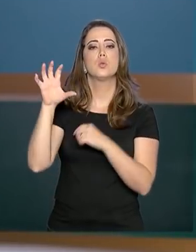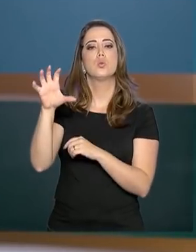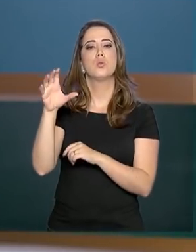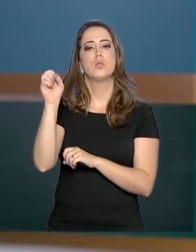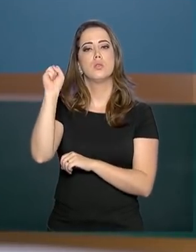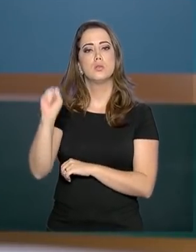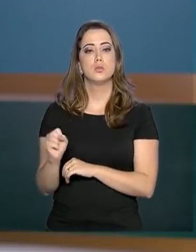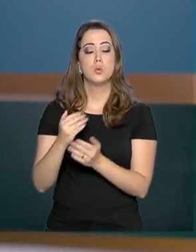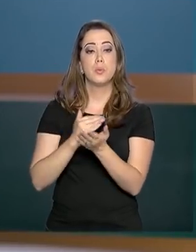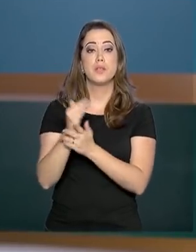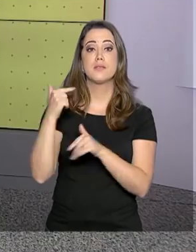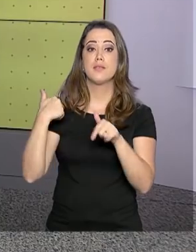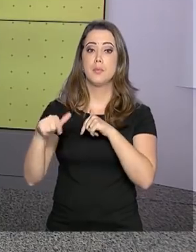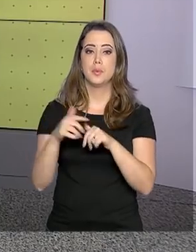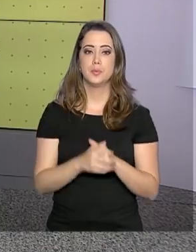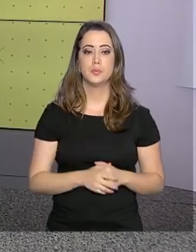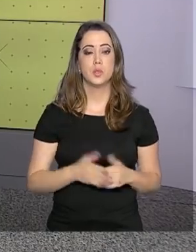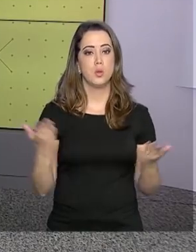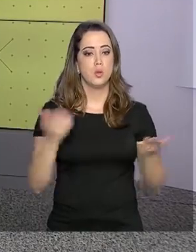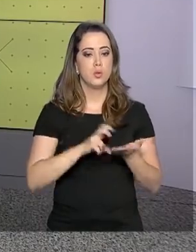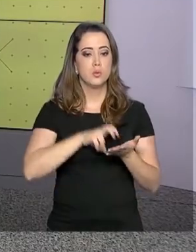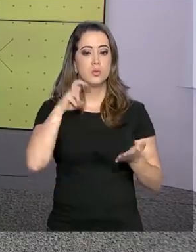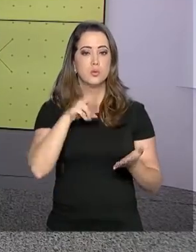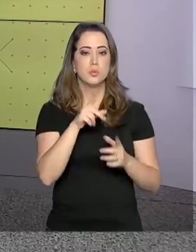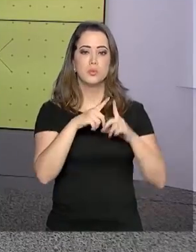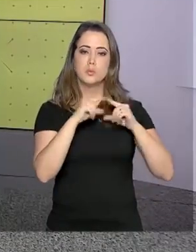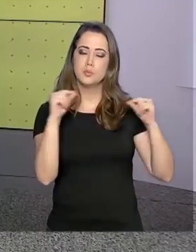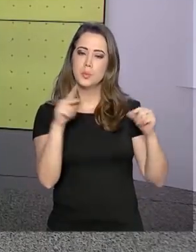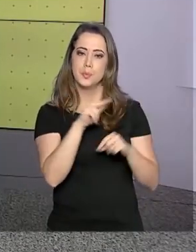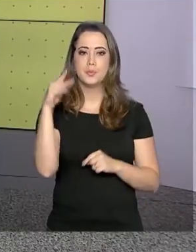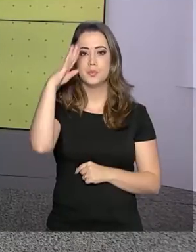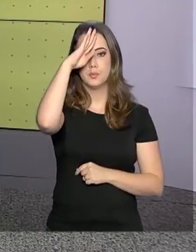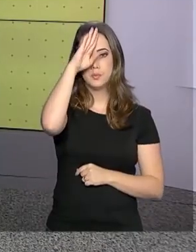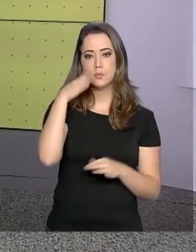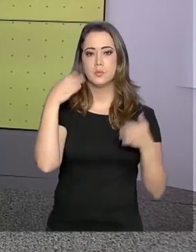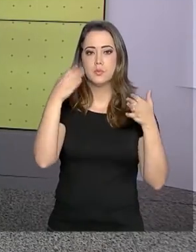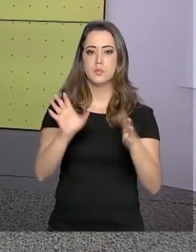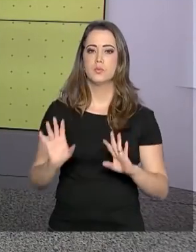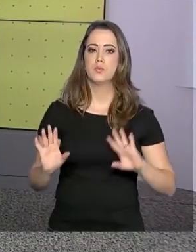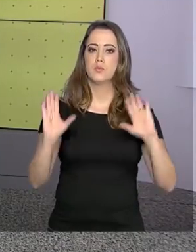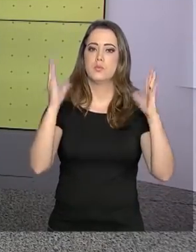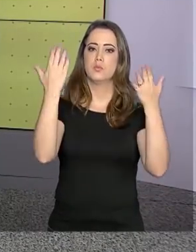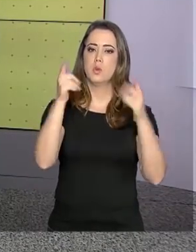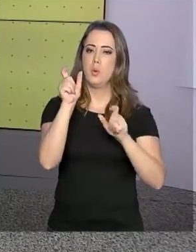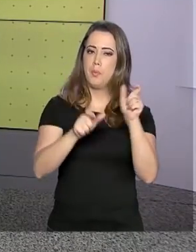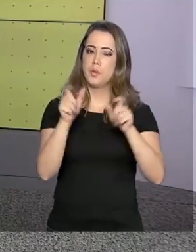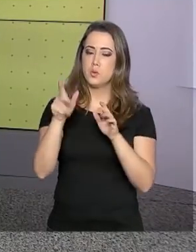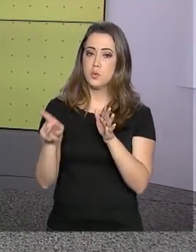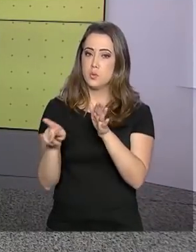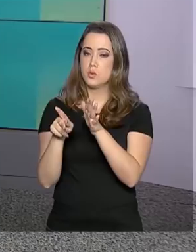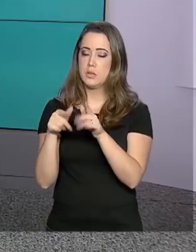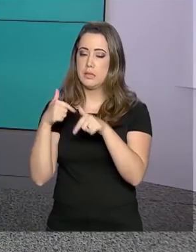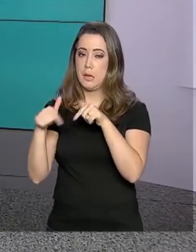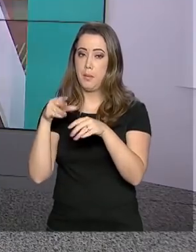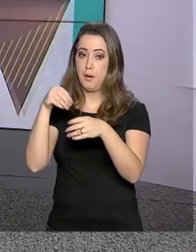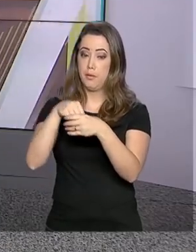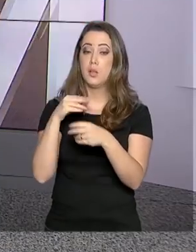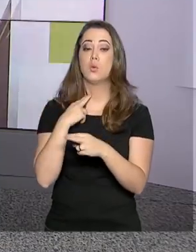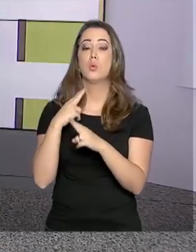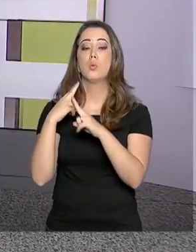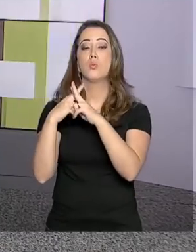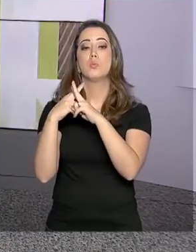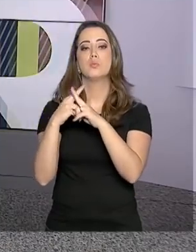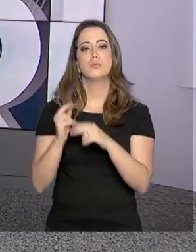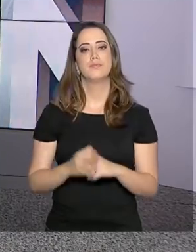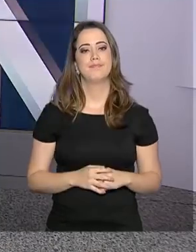operações da unidade. Hoje cedo, em Brasília, o presidente Bolsonaro participou de um evento com funcionários da Caixa Econômica